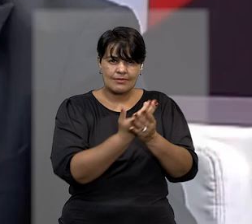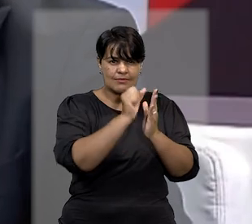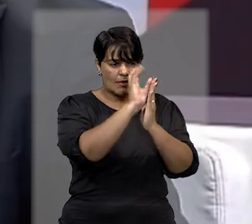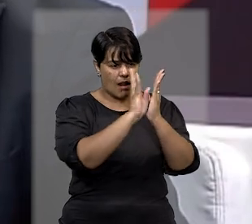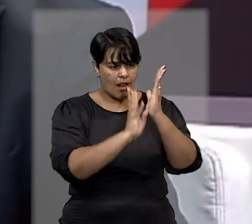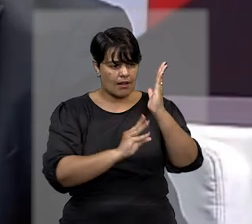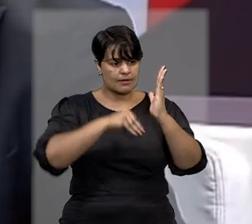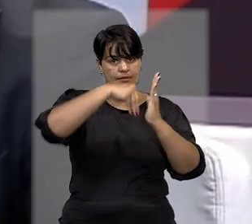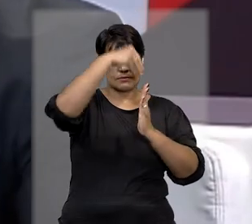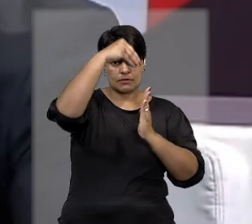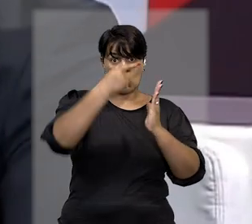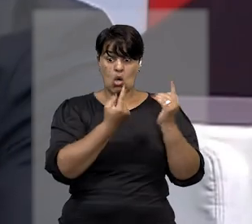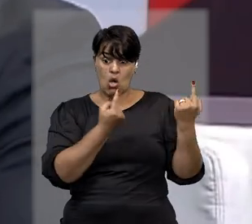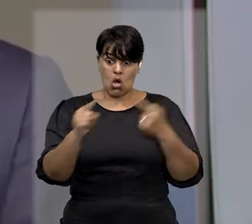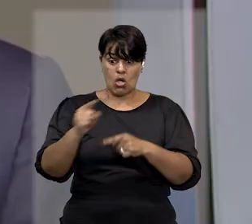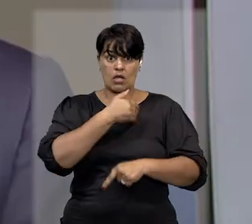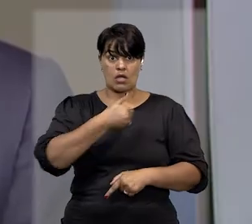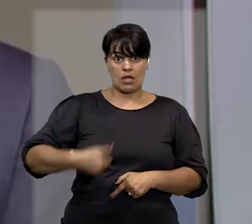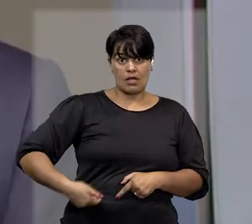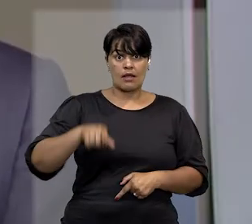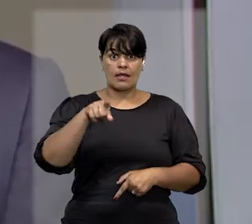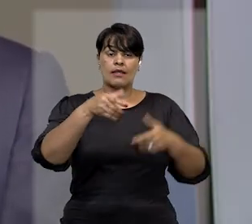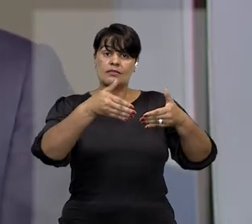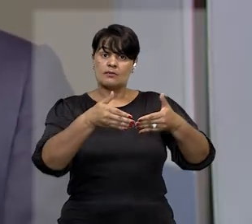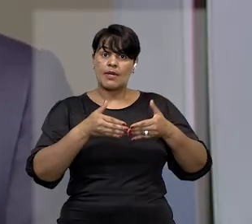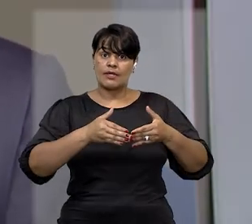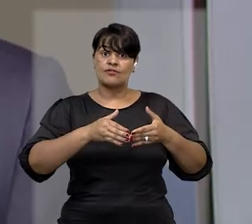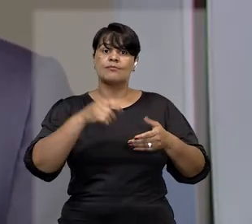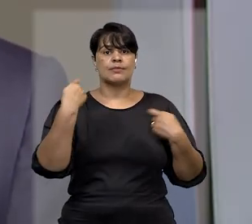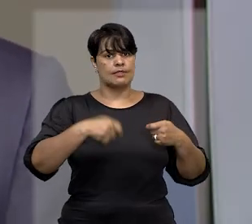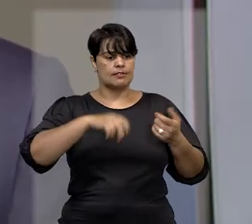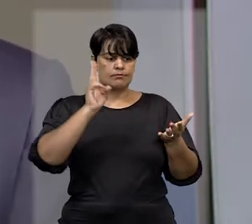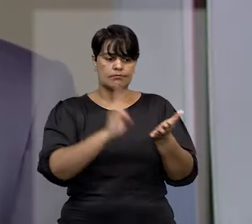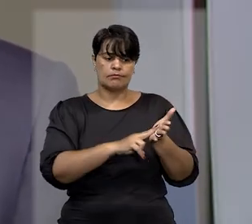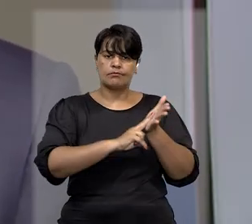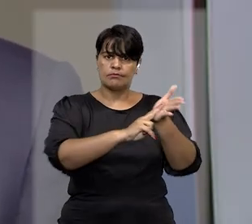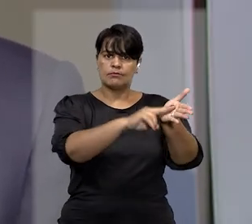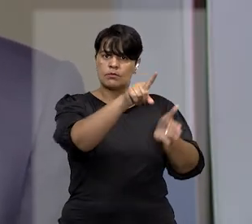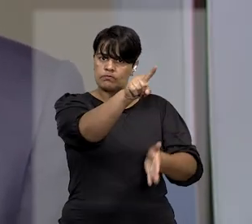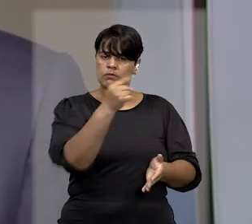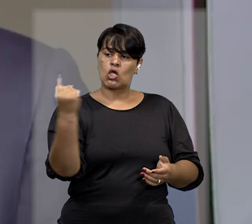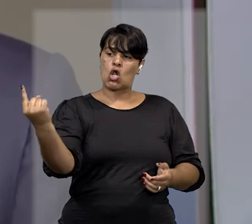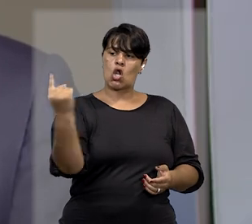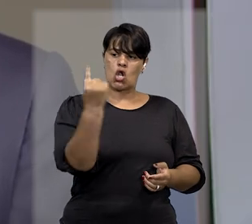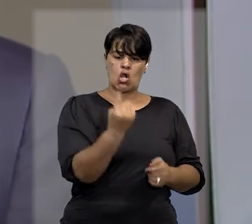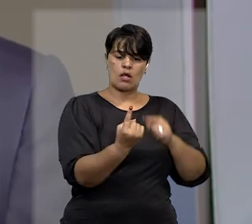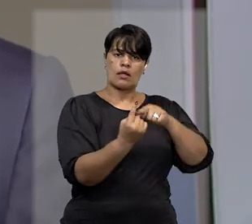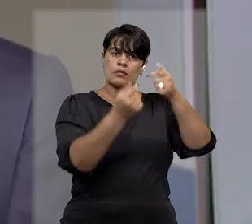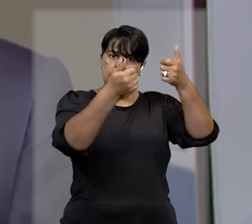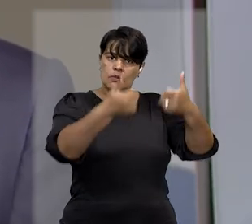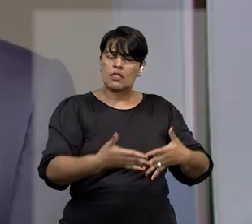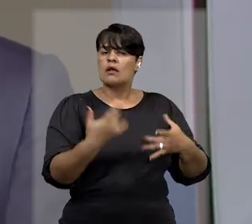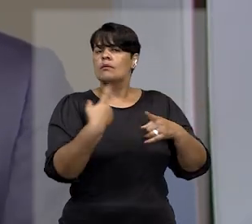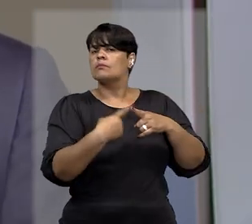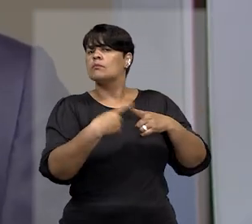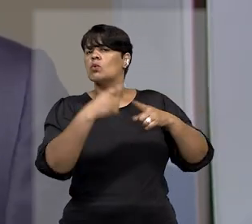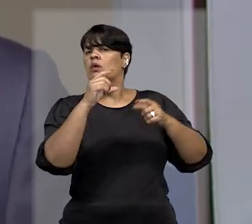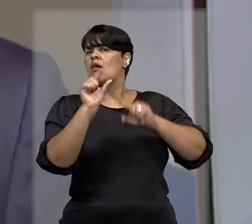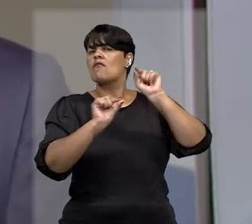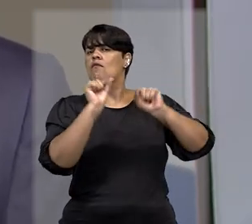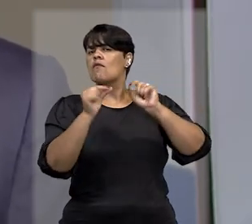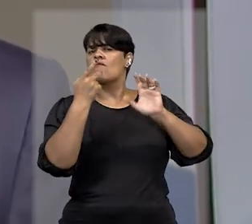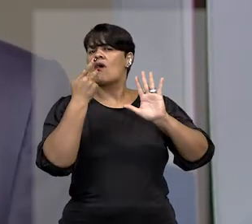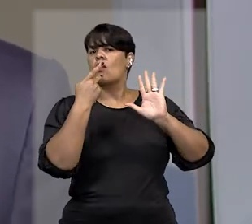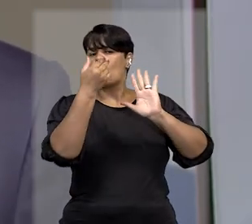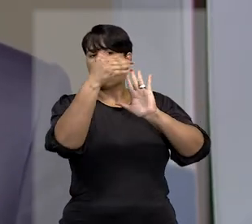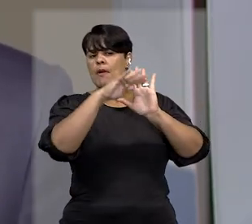governador, eles pedem a notificação de Zema para que esclareça eventual erro de expressões ou sua